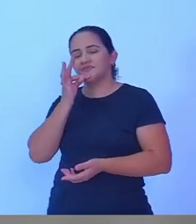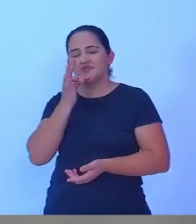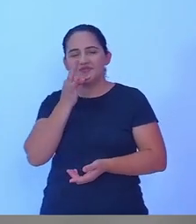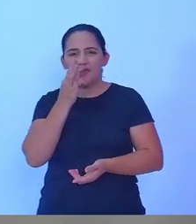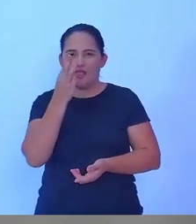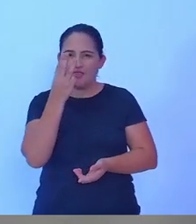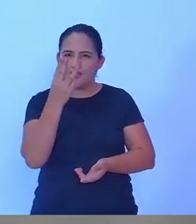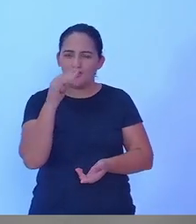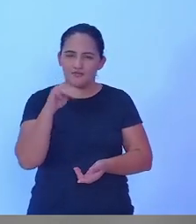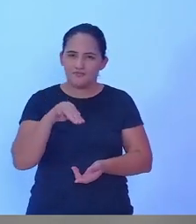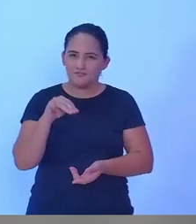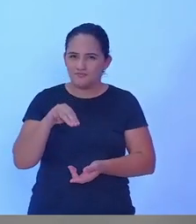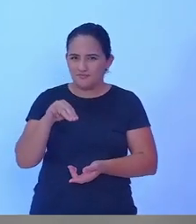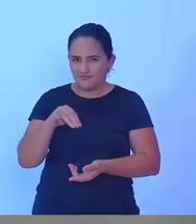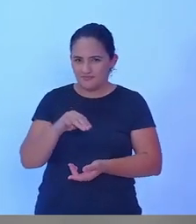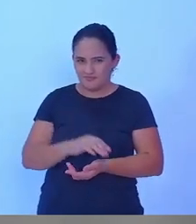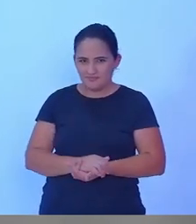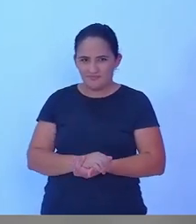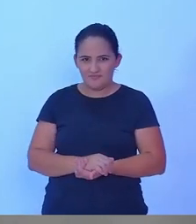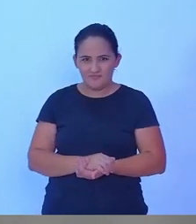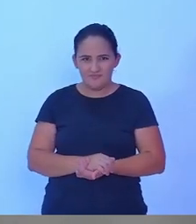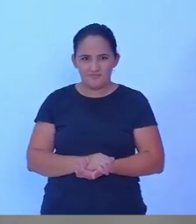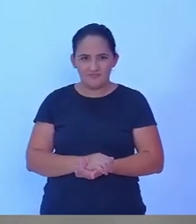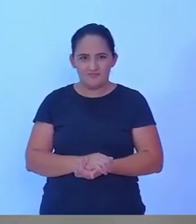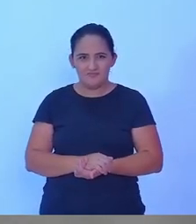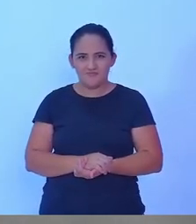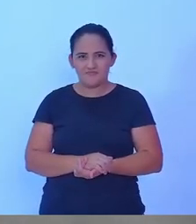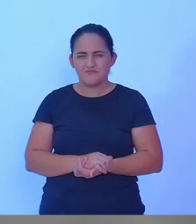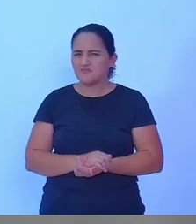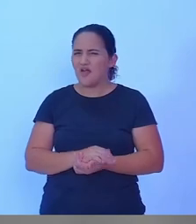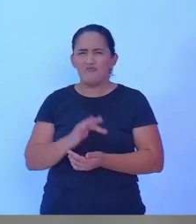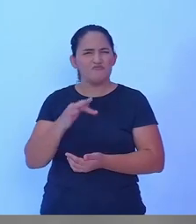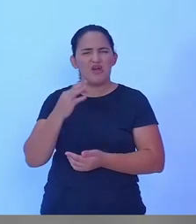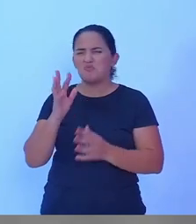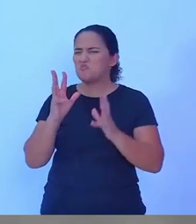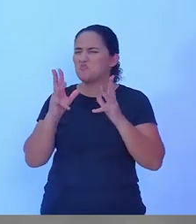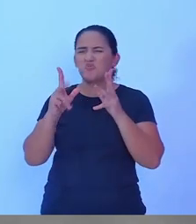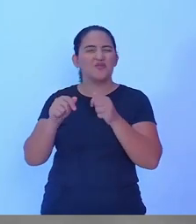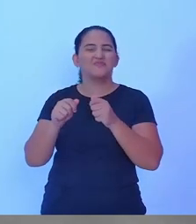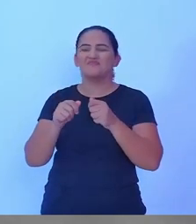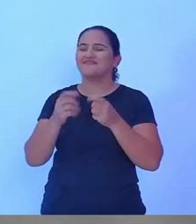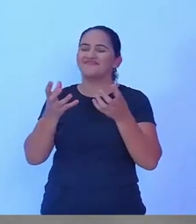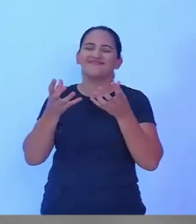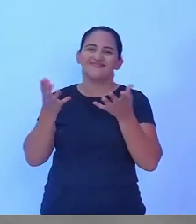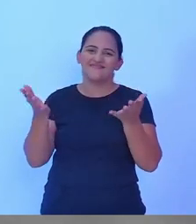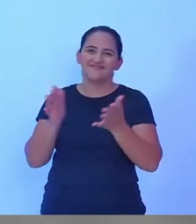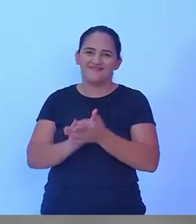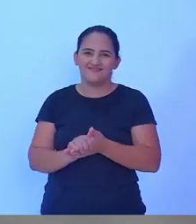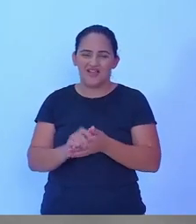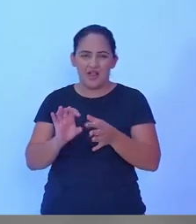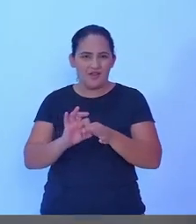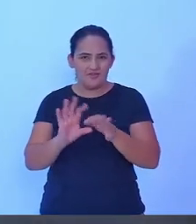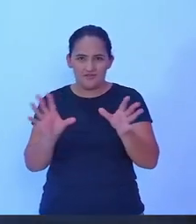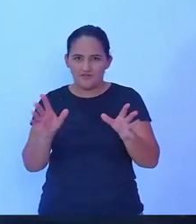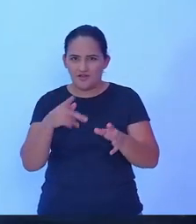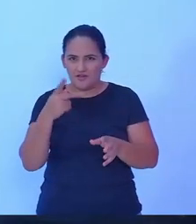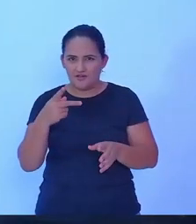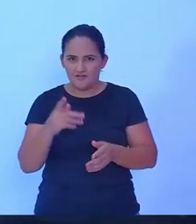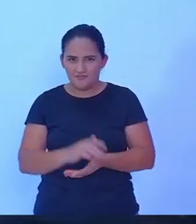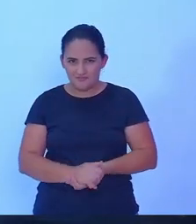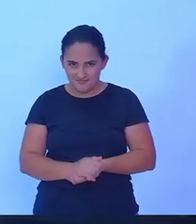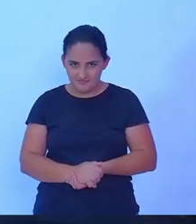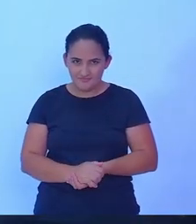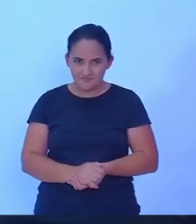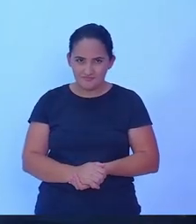finais enfim três minutos para falar tudo que você quiser é contigo três minutos quero aqui Arno